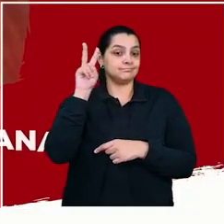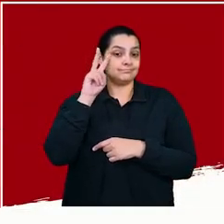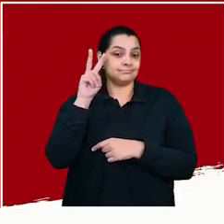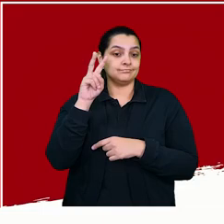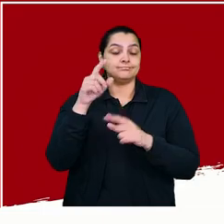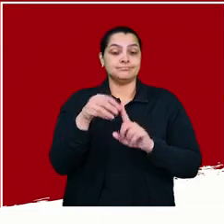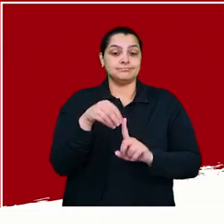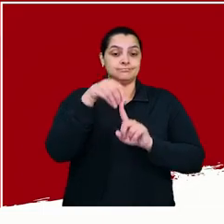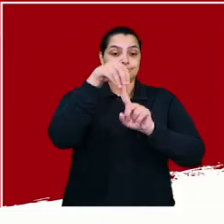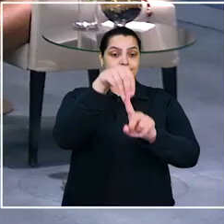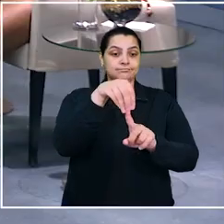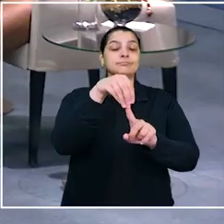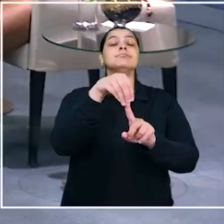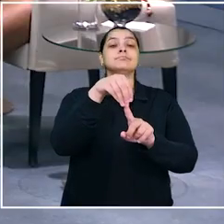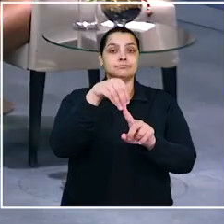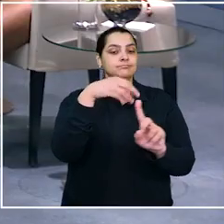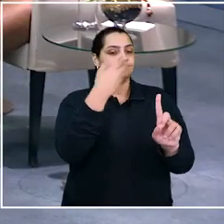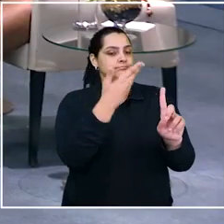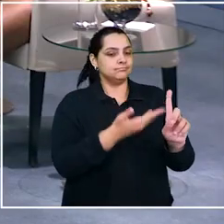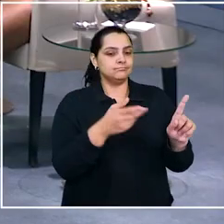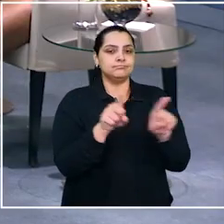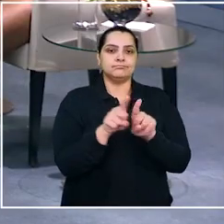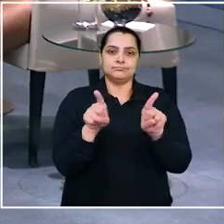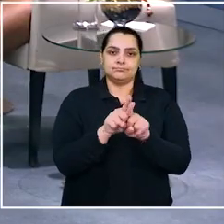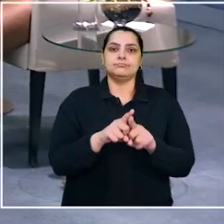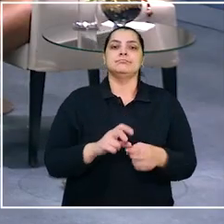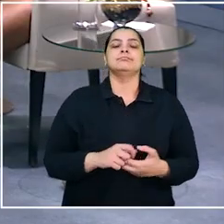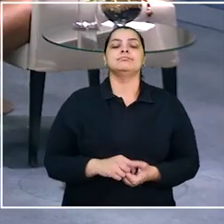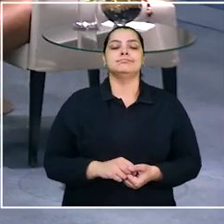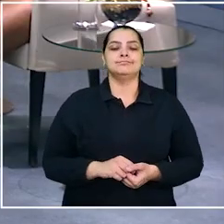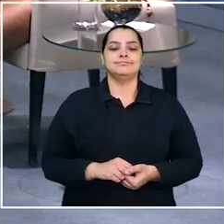trajetórias destacadas na solenidade.